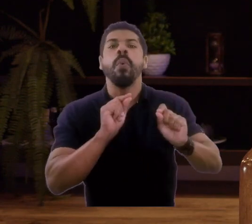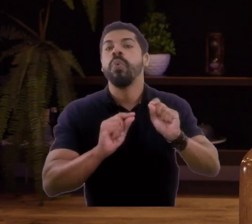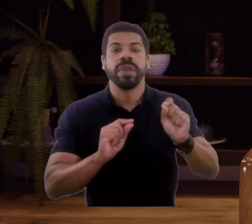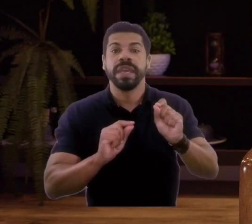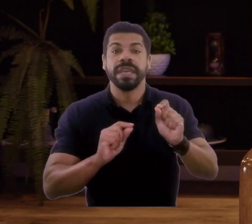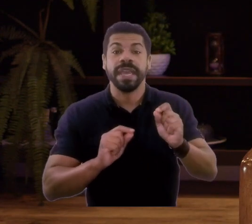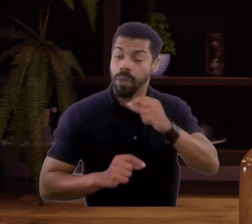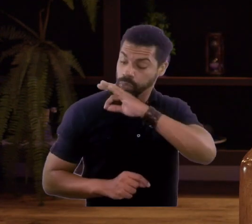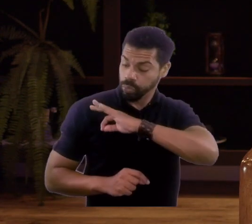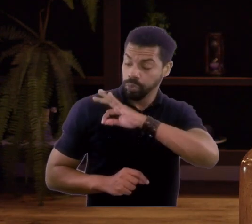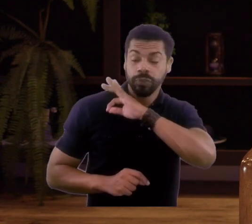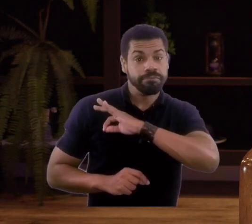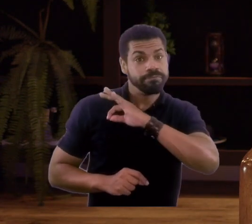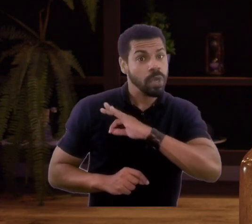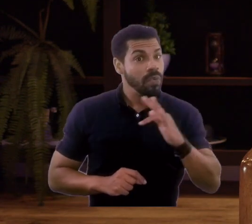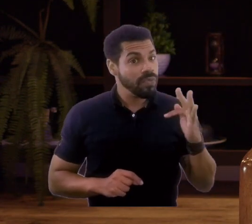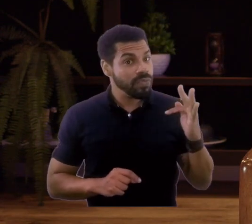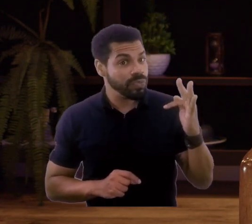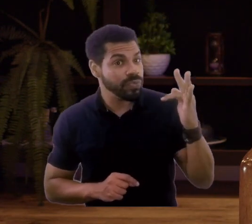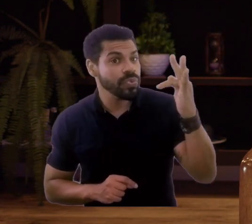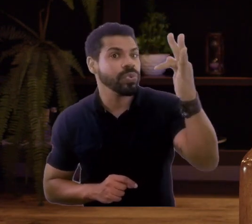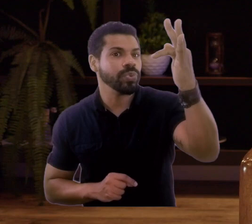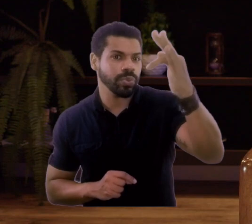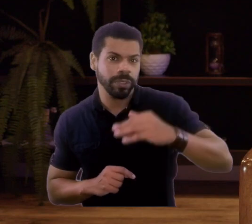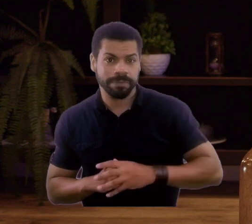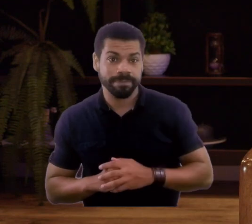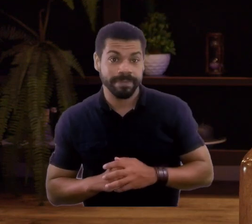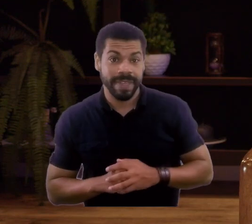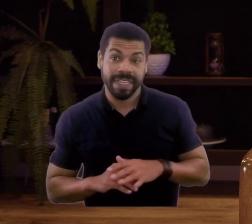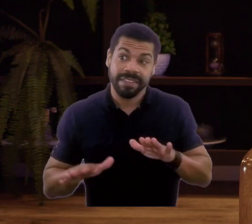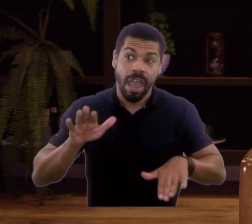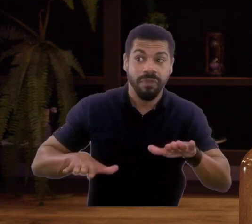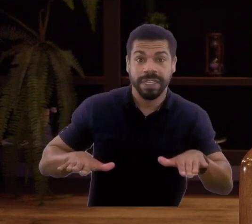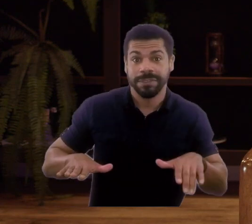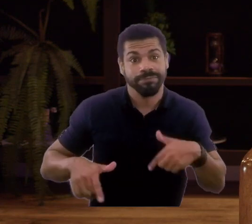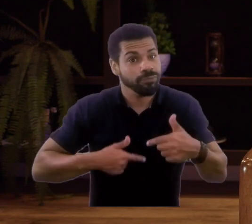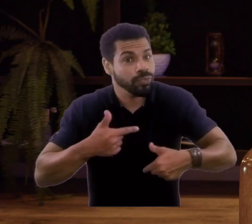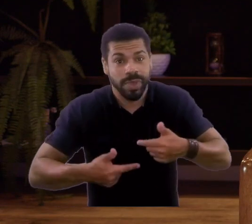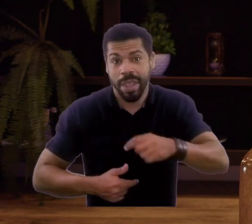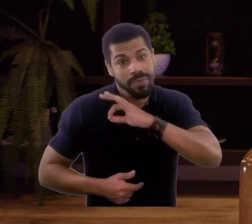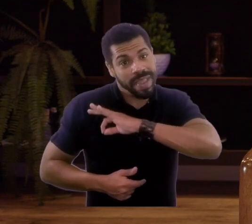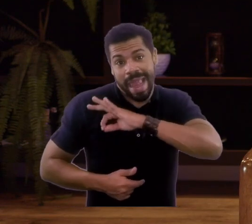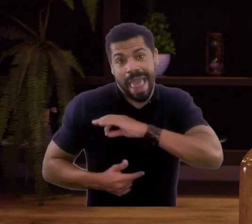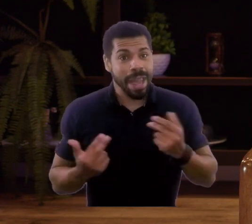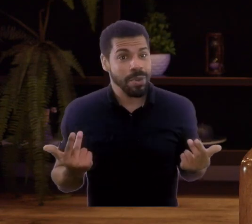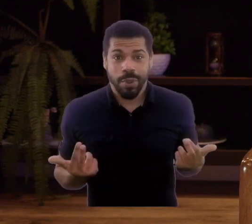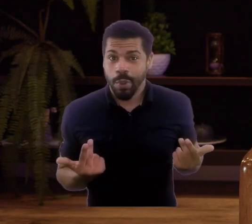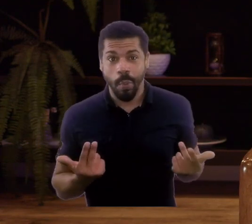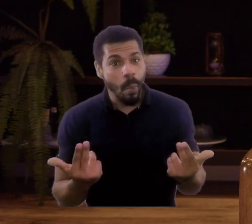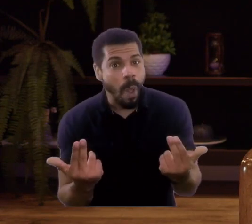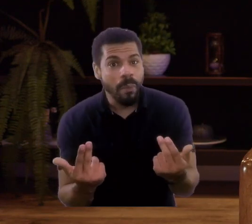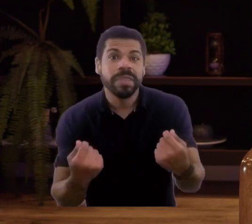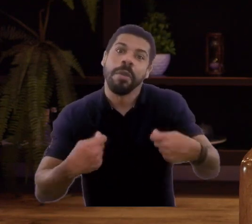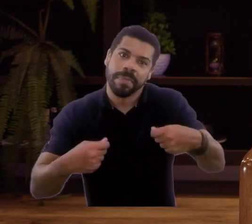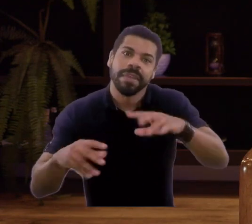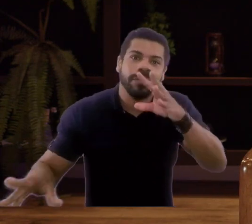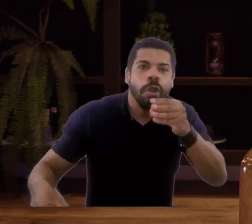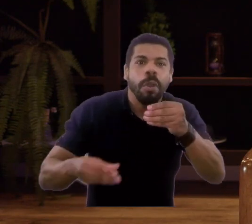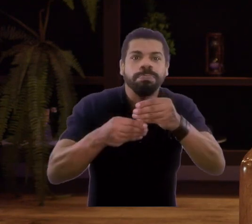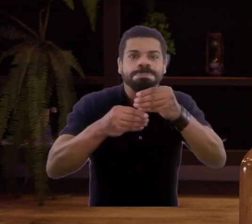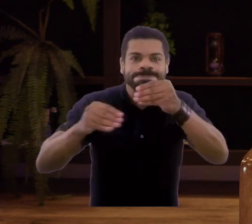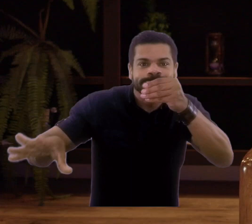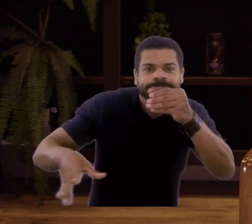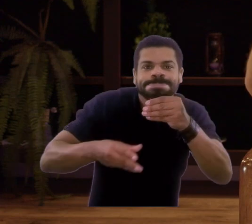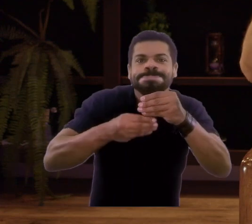bem, aposentadoria nada mais é do que um custo de vida que eu vou ter lá no futuro. Só que como lá no futuro talvez eu não tenha a mesma renda, eu